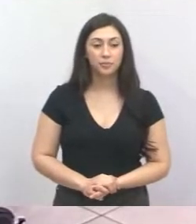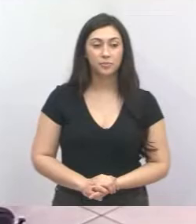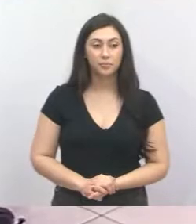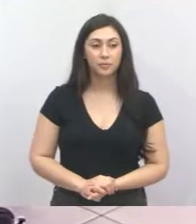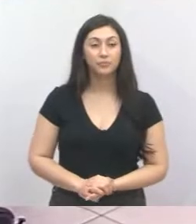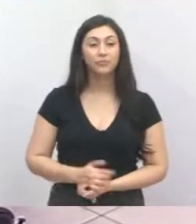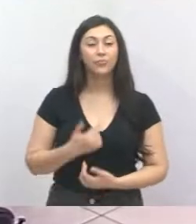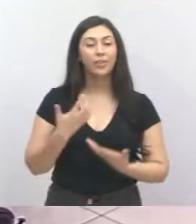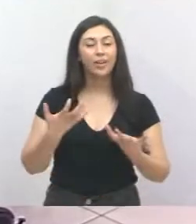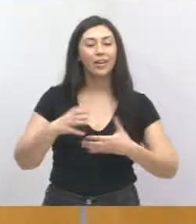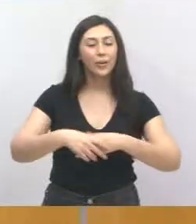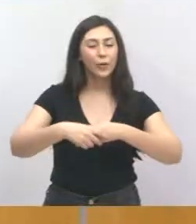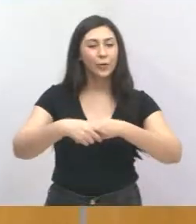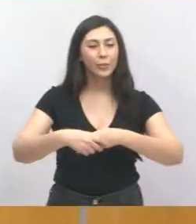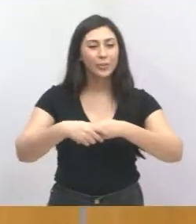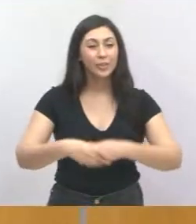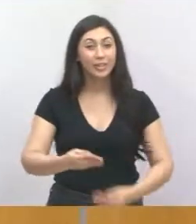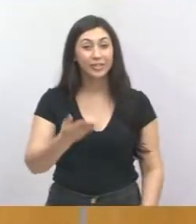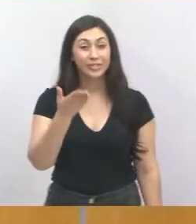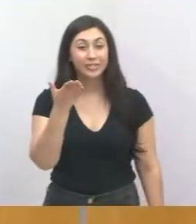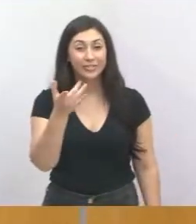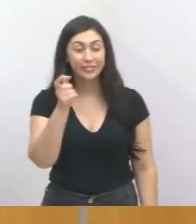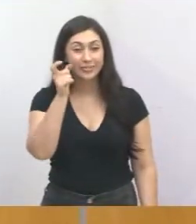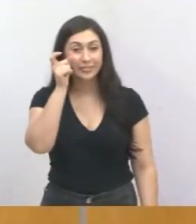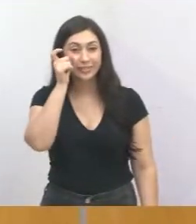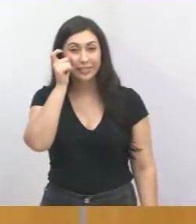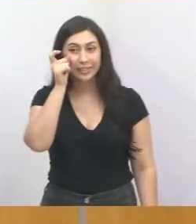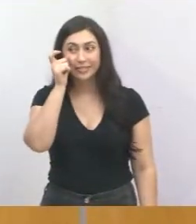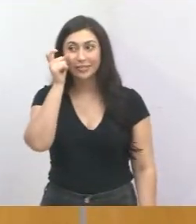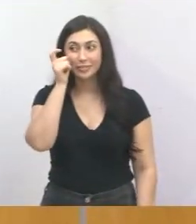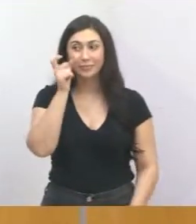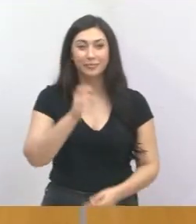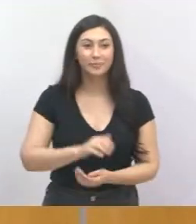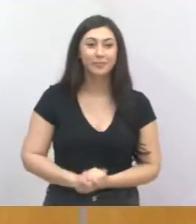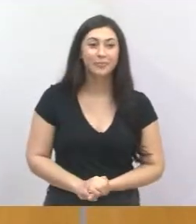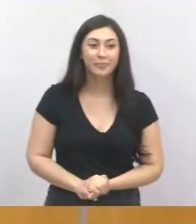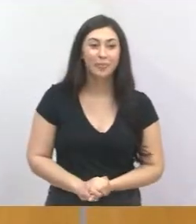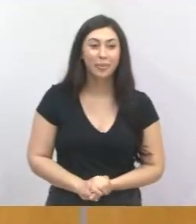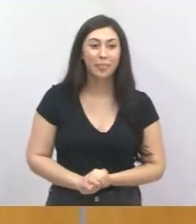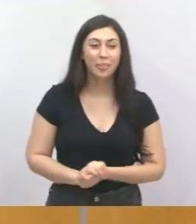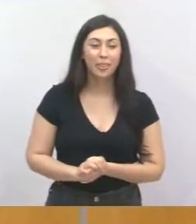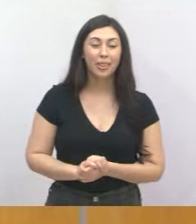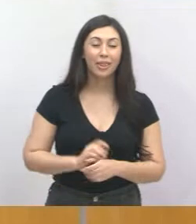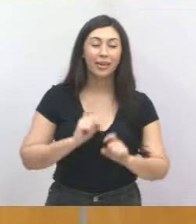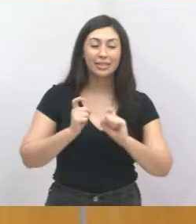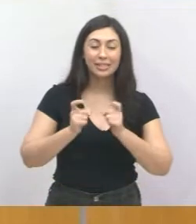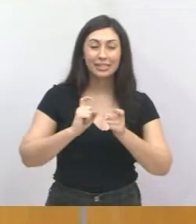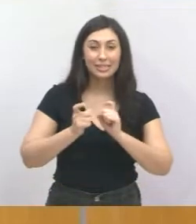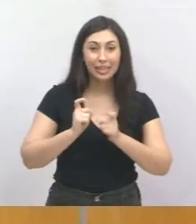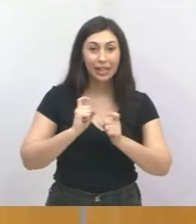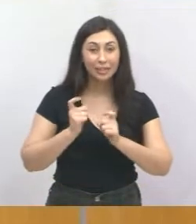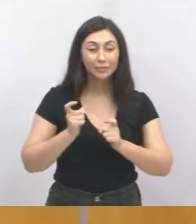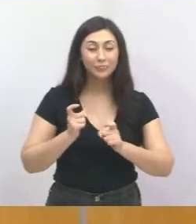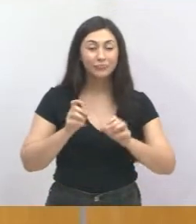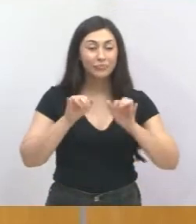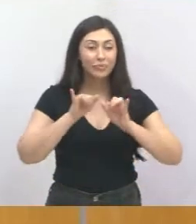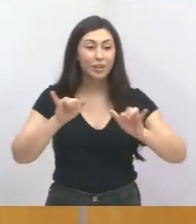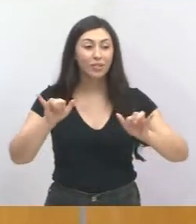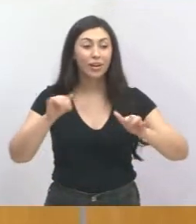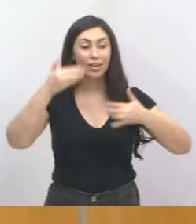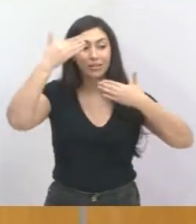Quero cumprimentar você que está acompanhando a sessão de Câmara e dizer e